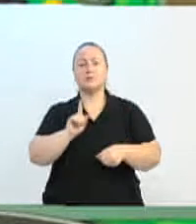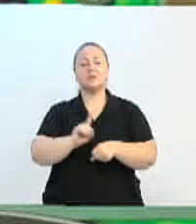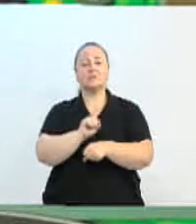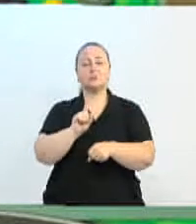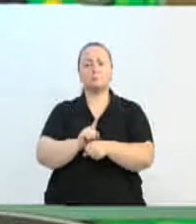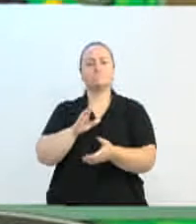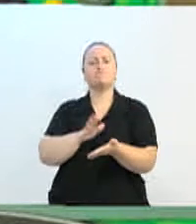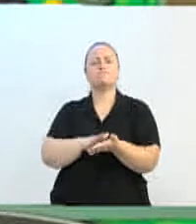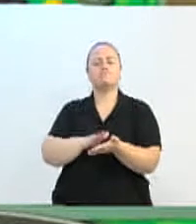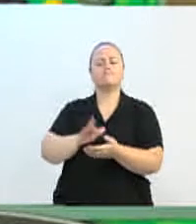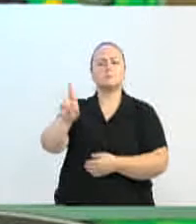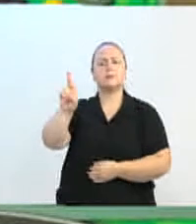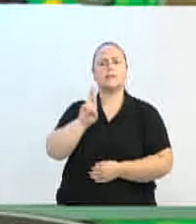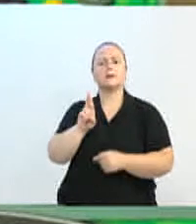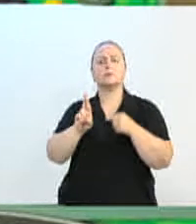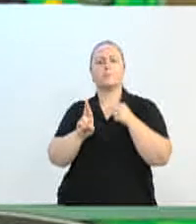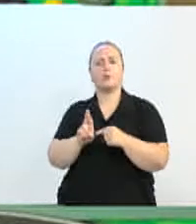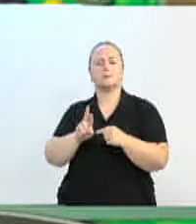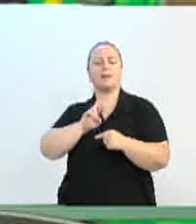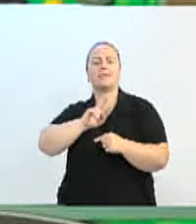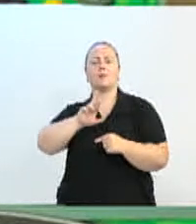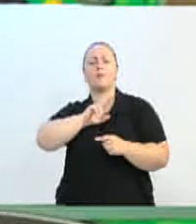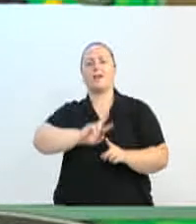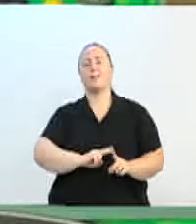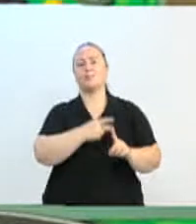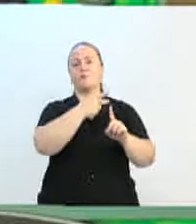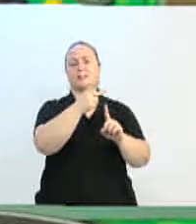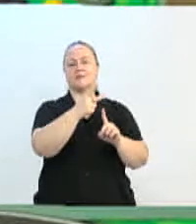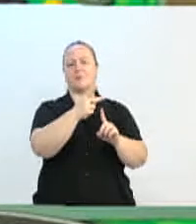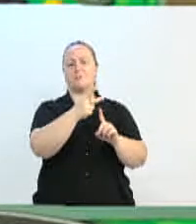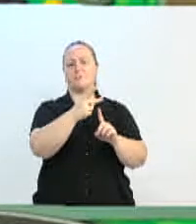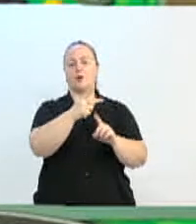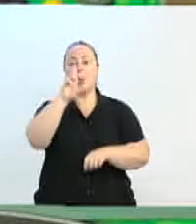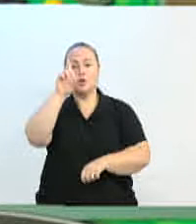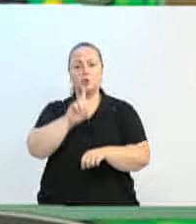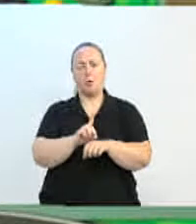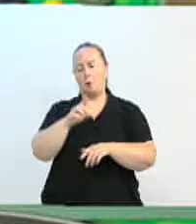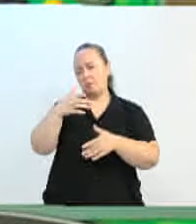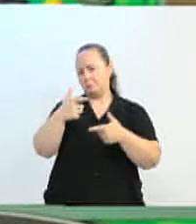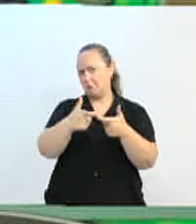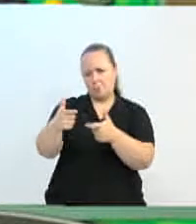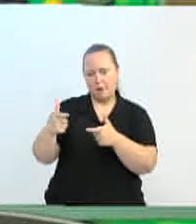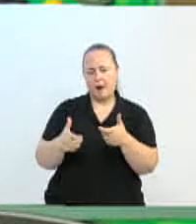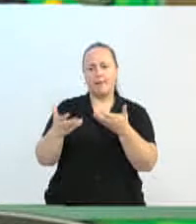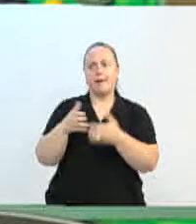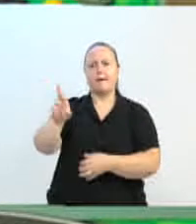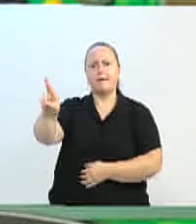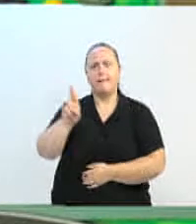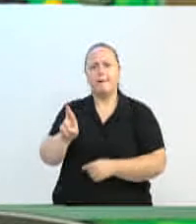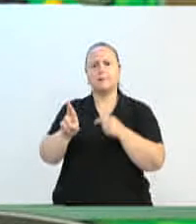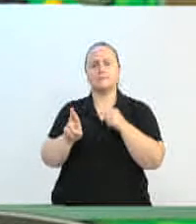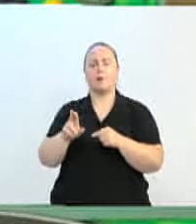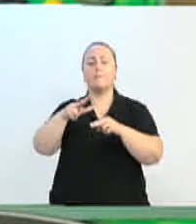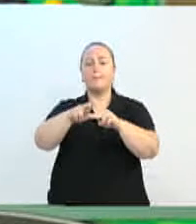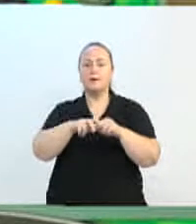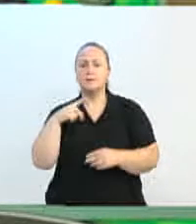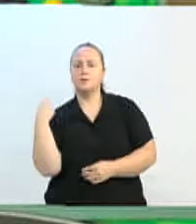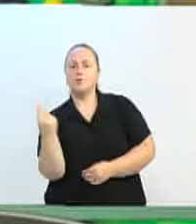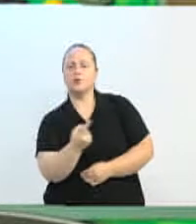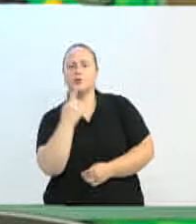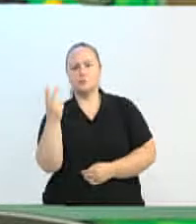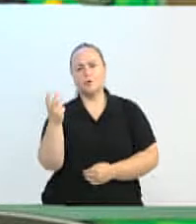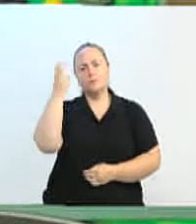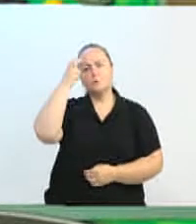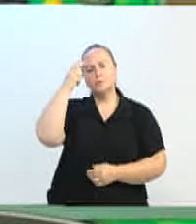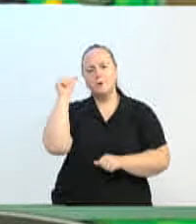resultado, e não pela inovação. Então, é um trabalho especial que nós temos que fazer aqui para fazer com que essas instituições